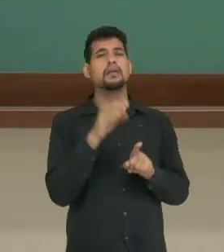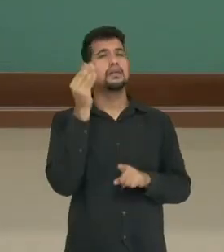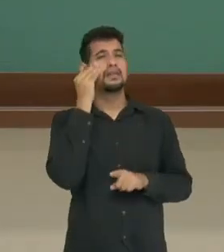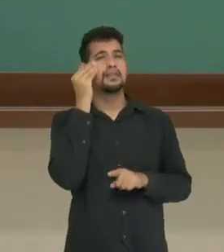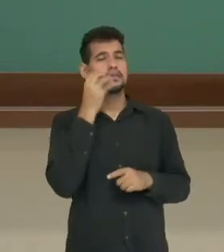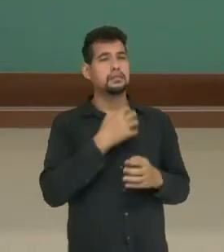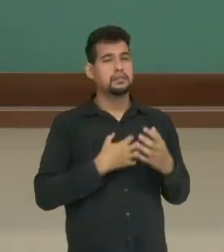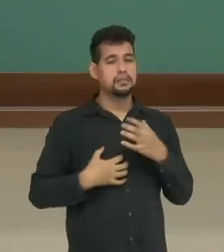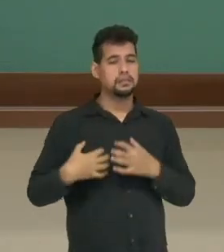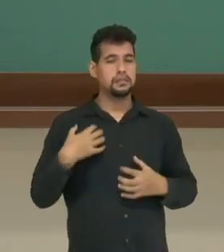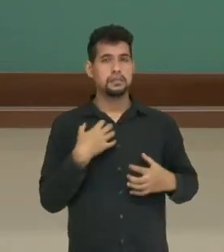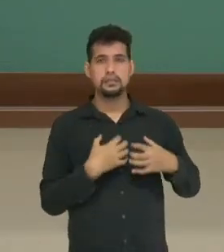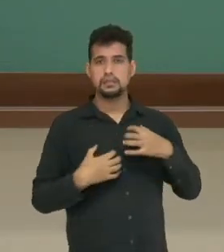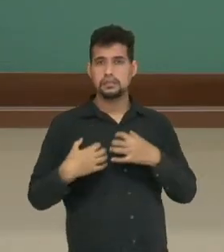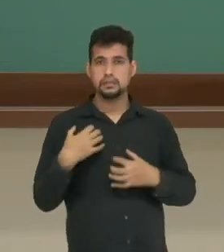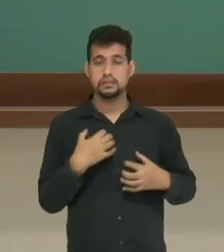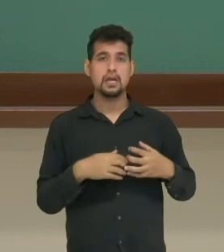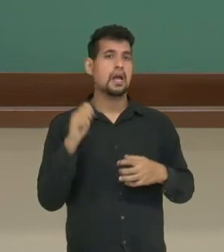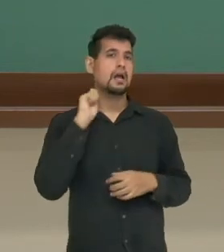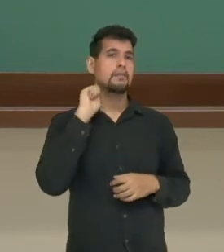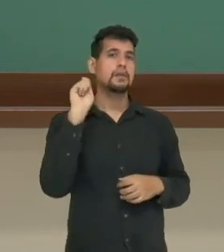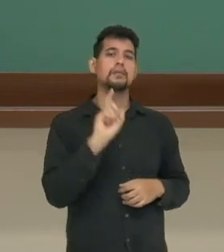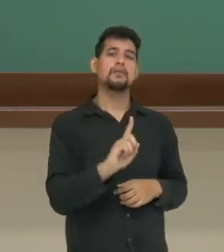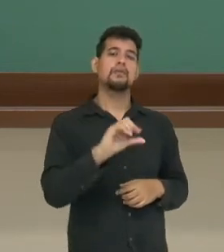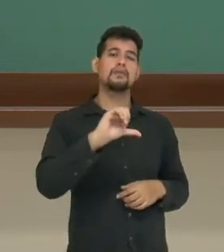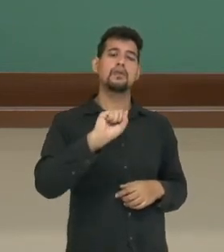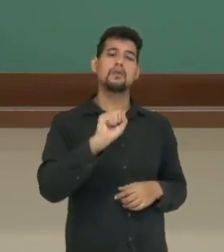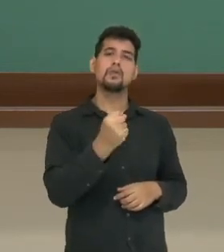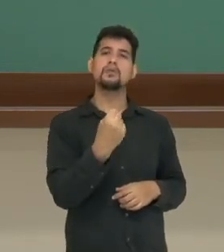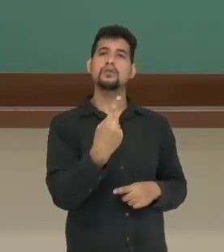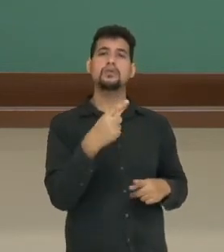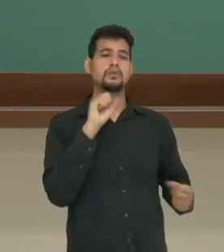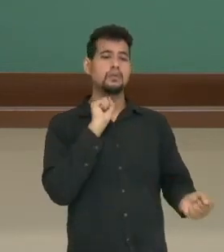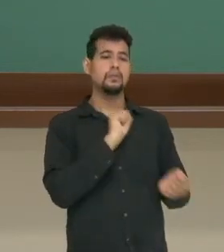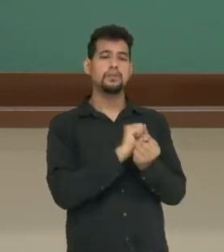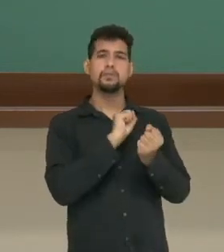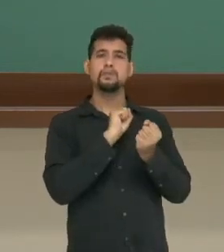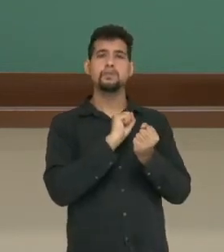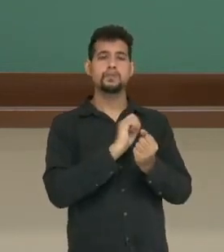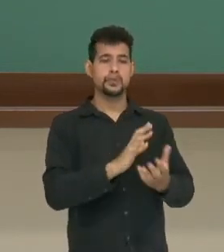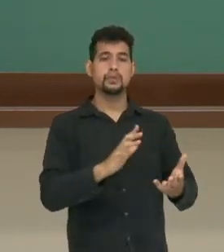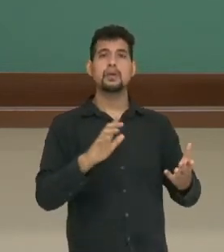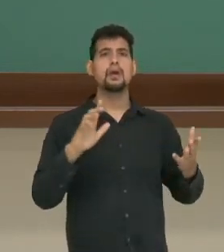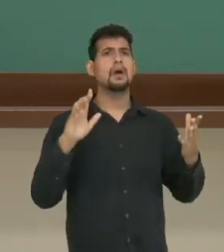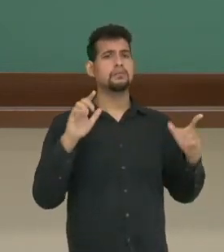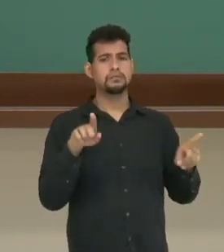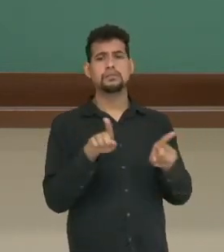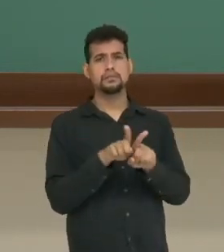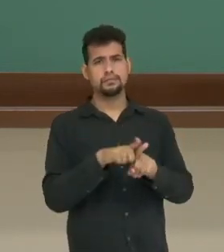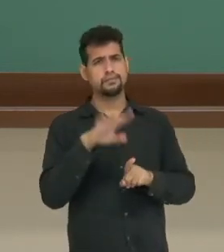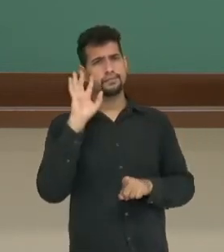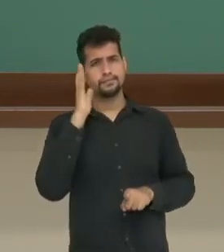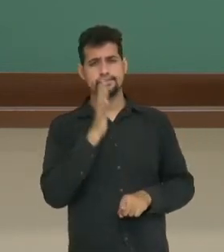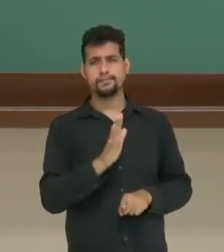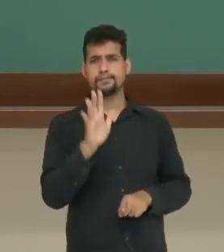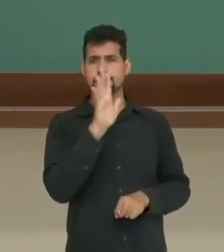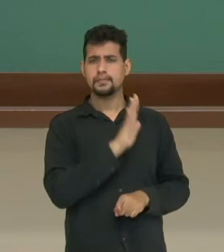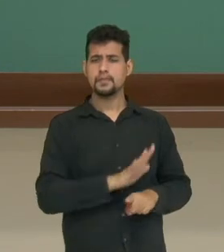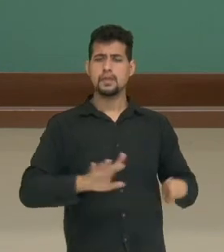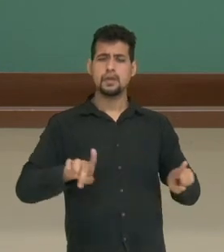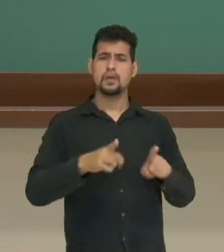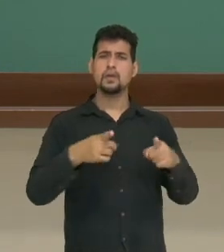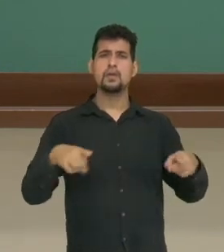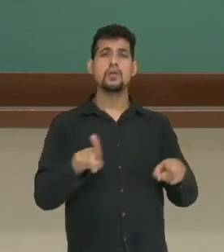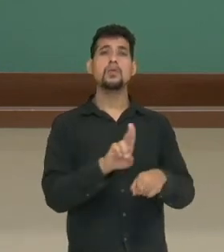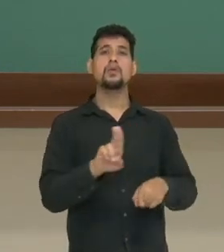frustrada de abril de 1981, de explosão de bombas dentro do espaço de shows chamado